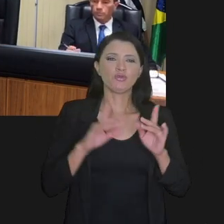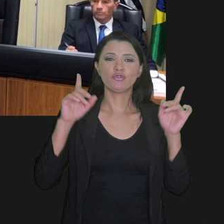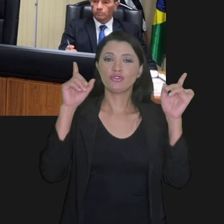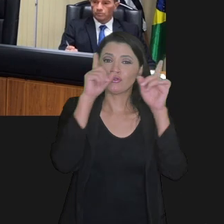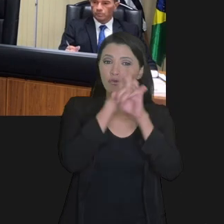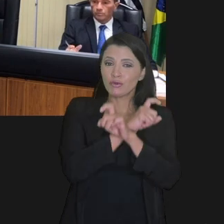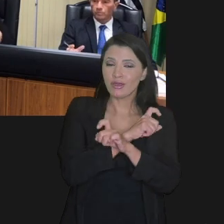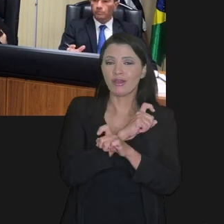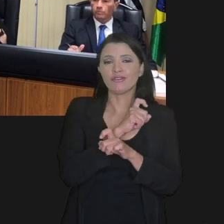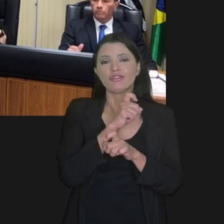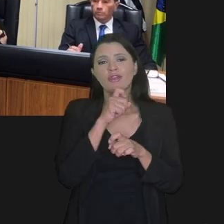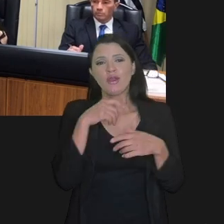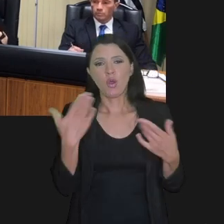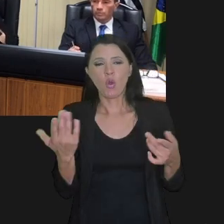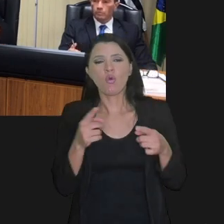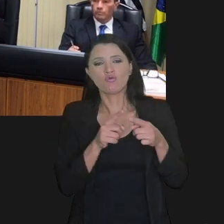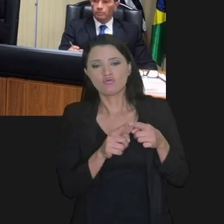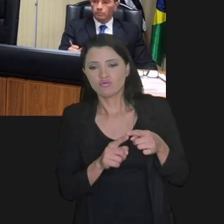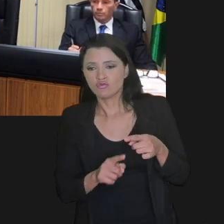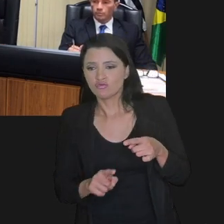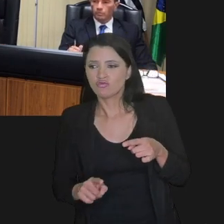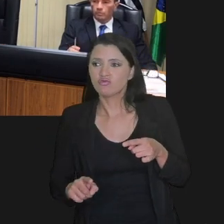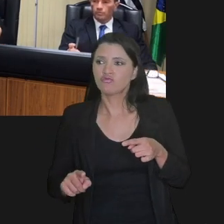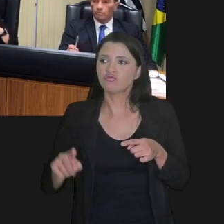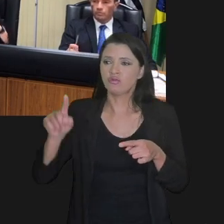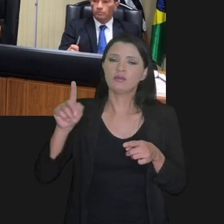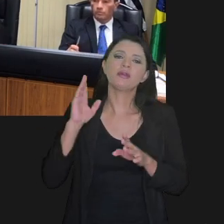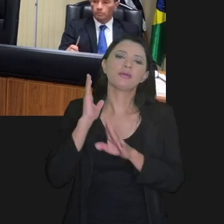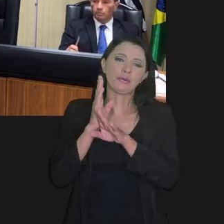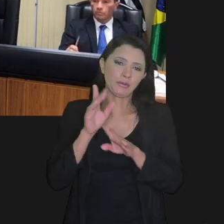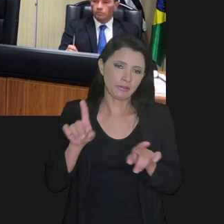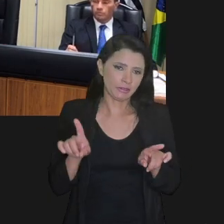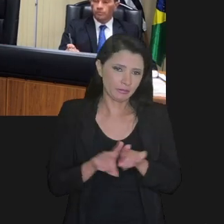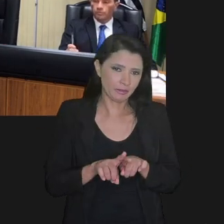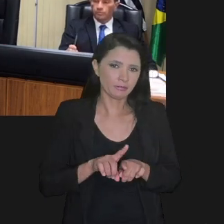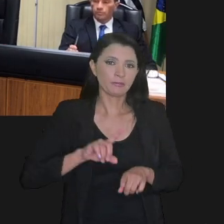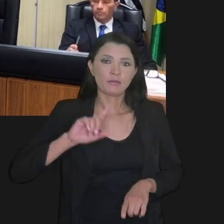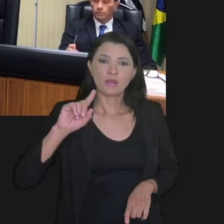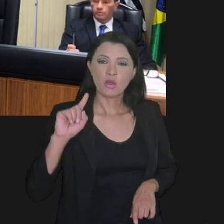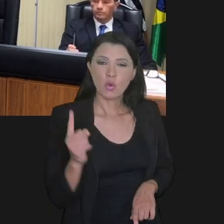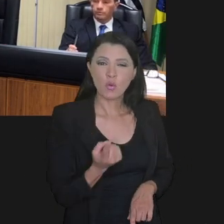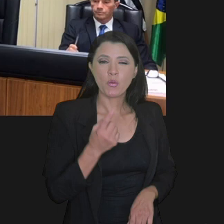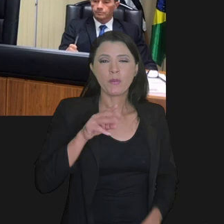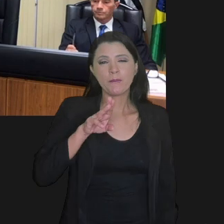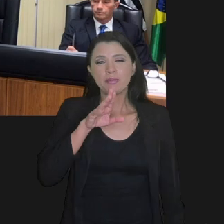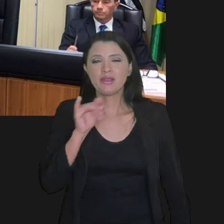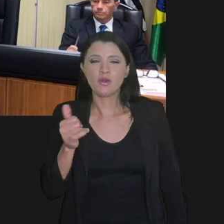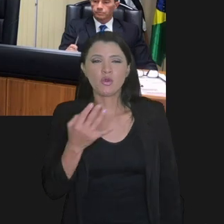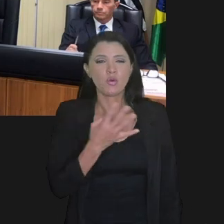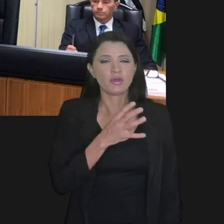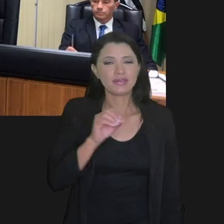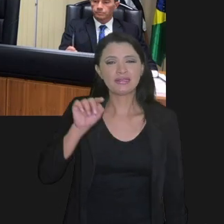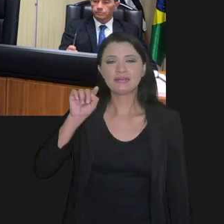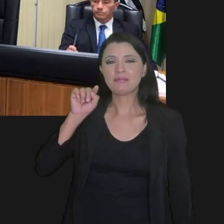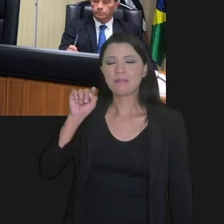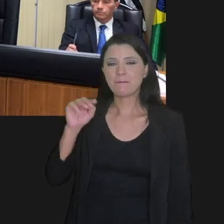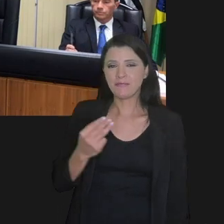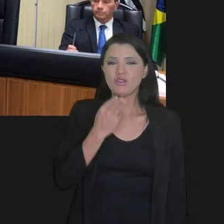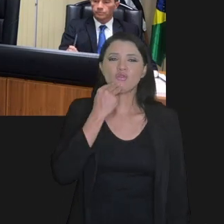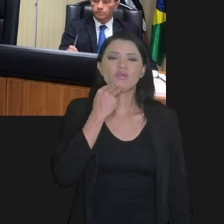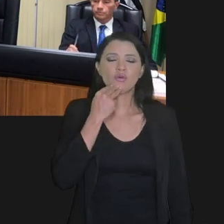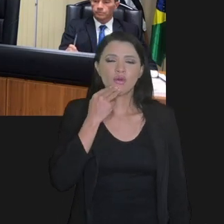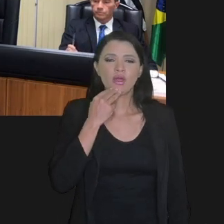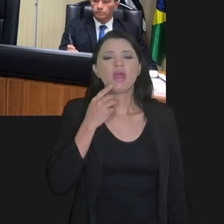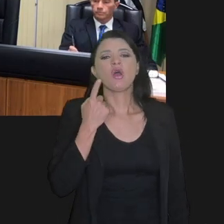maior dificuldade ou mesmo curvas ascendentes também são verificadas. Foram 1 milhão e